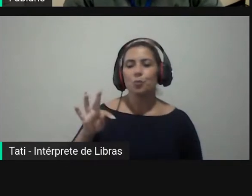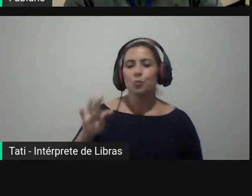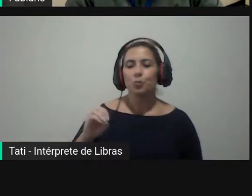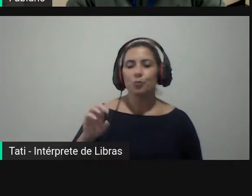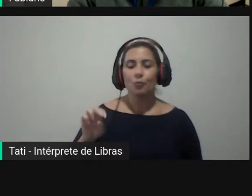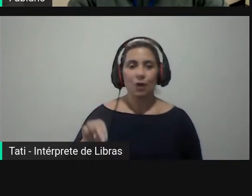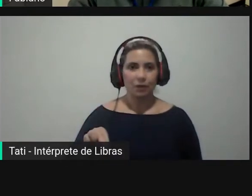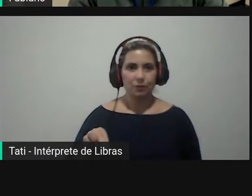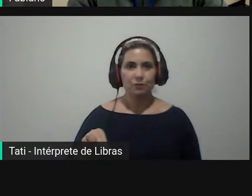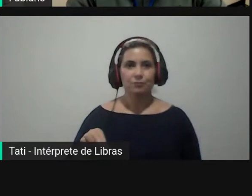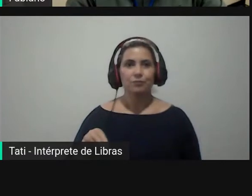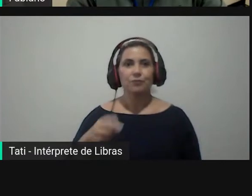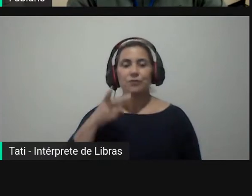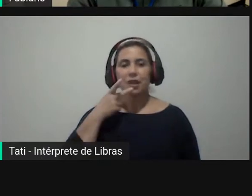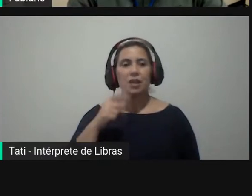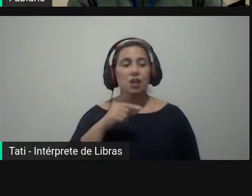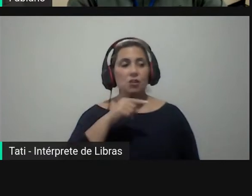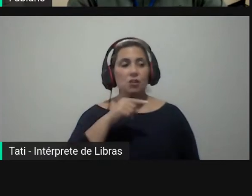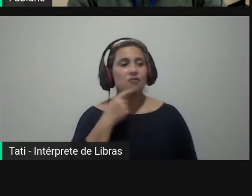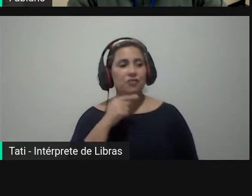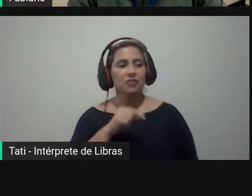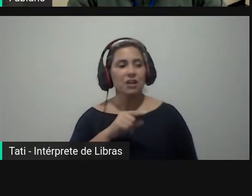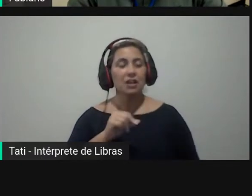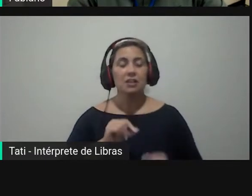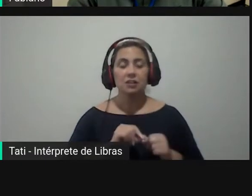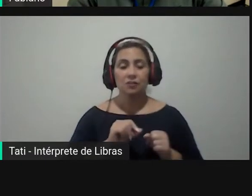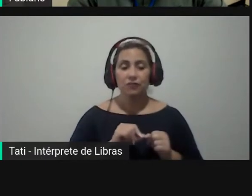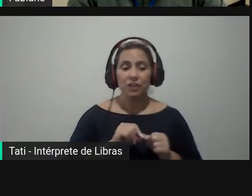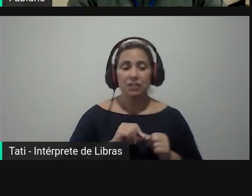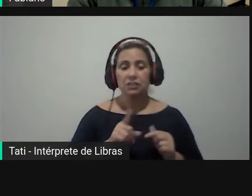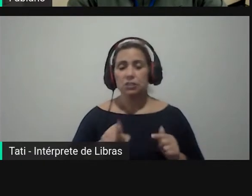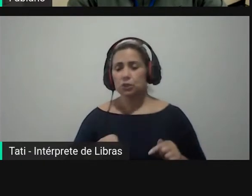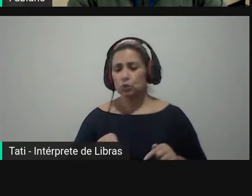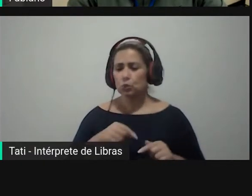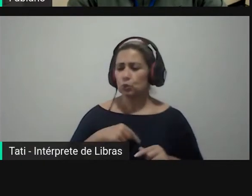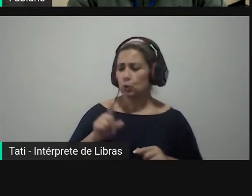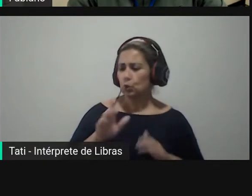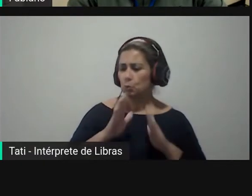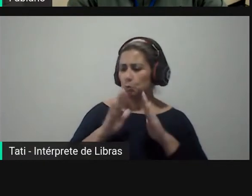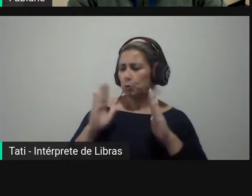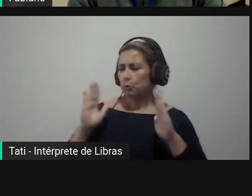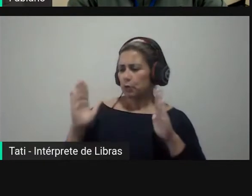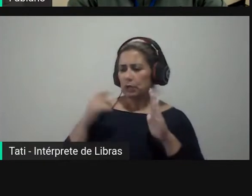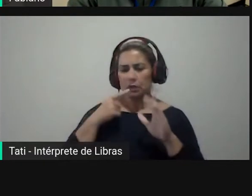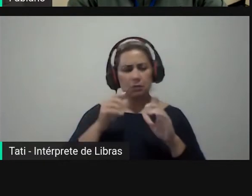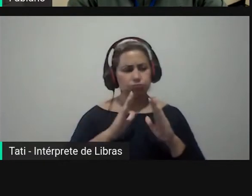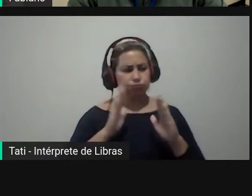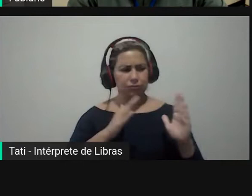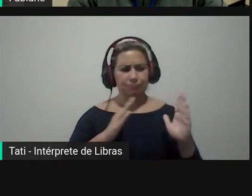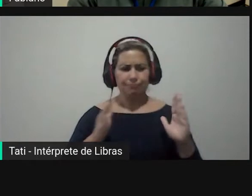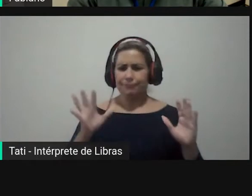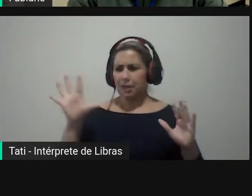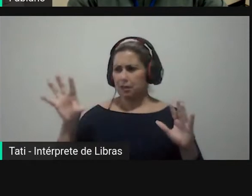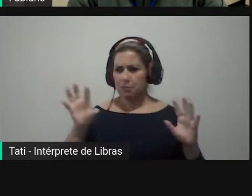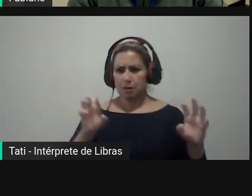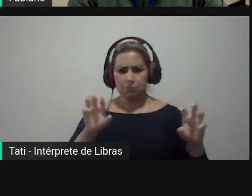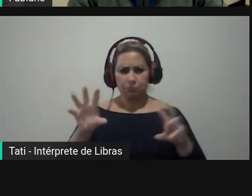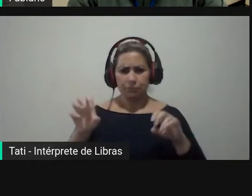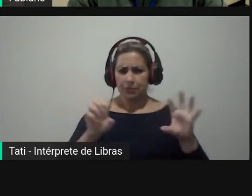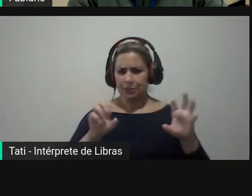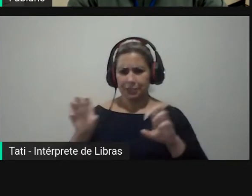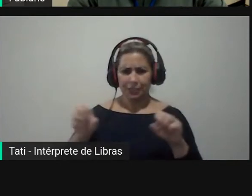determinada empresa e diz essa biblioteca faz isso essa outra biblioteca faz aquilo e ele faz então a concatenação dessas